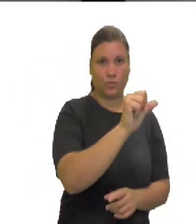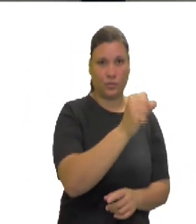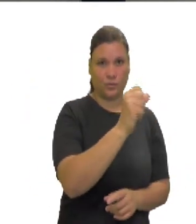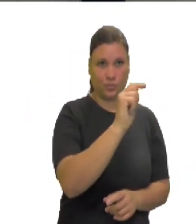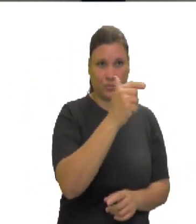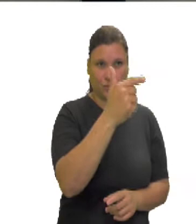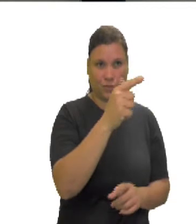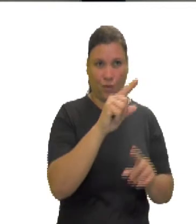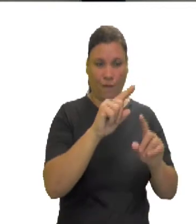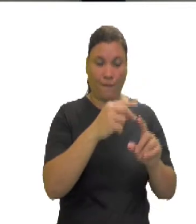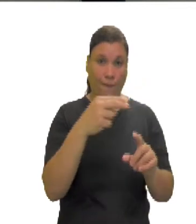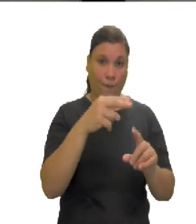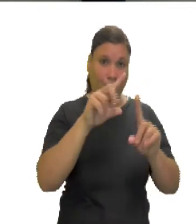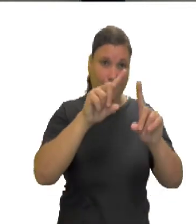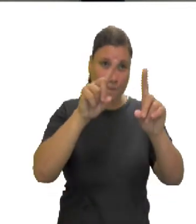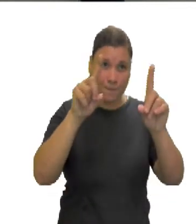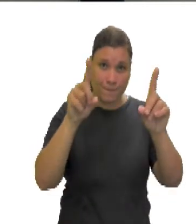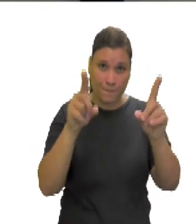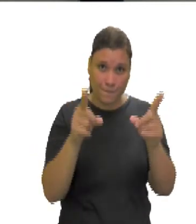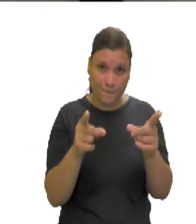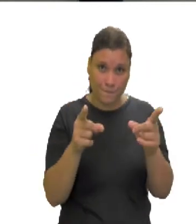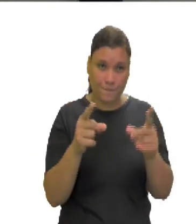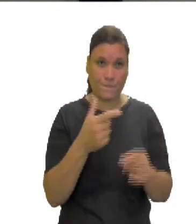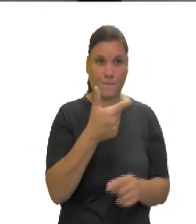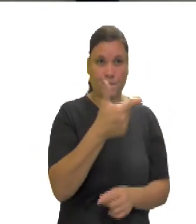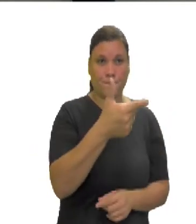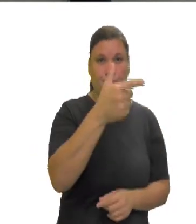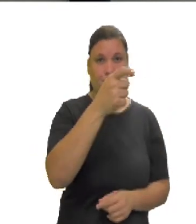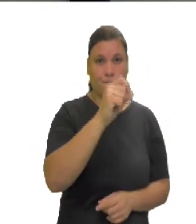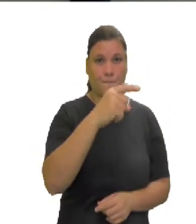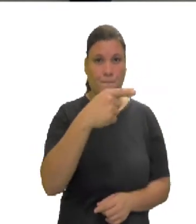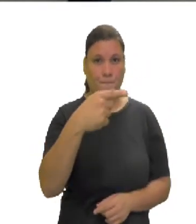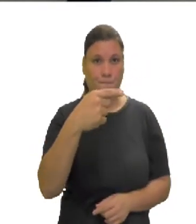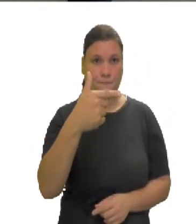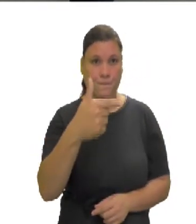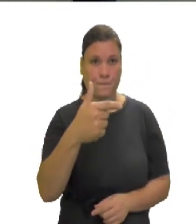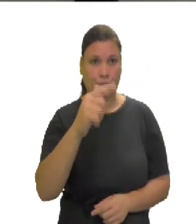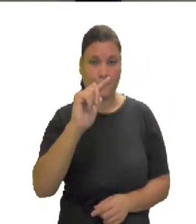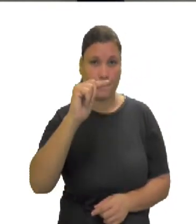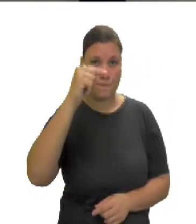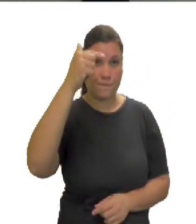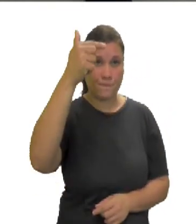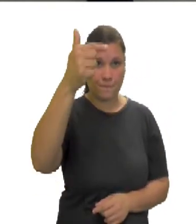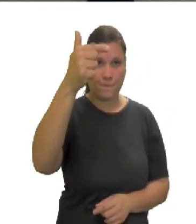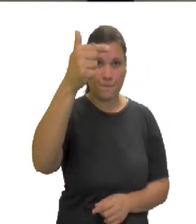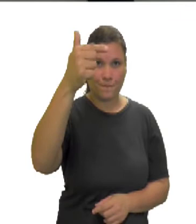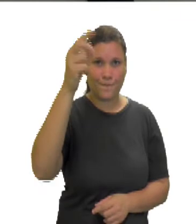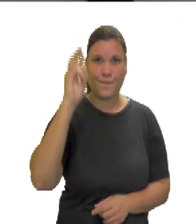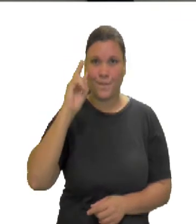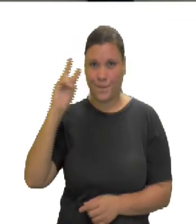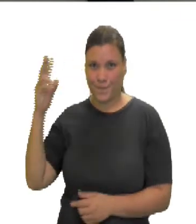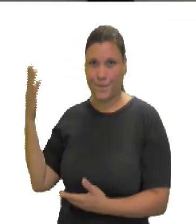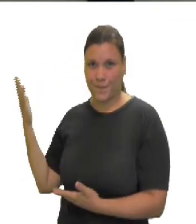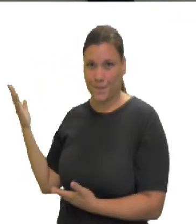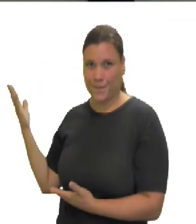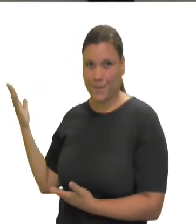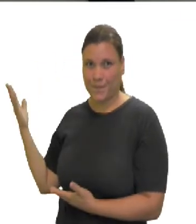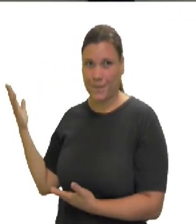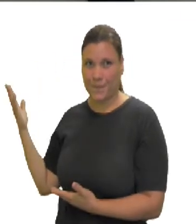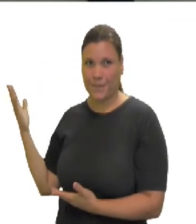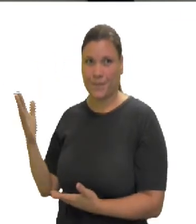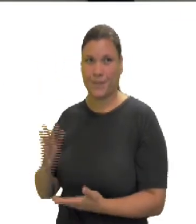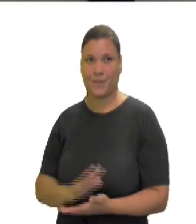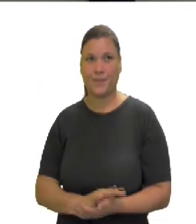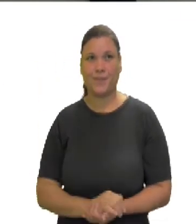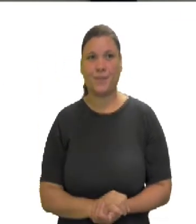alterei o resultado. Eu só fatorei, né? Demonstrei de uma forma diferente. Então, aplicando a propriedade, eu vou ter, olha,